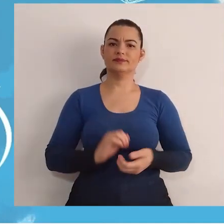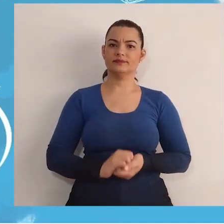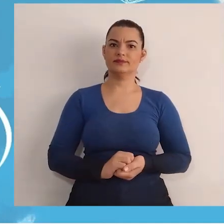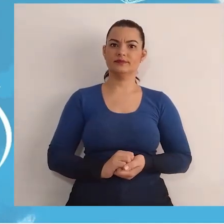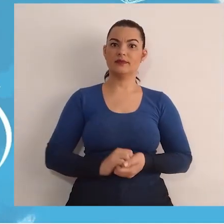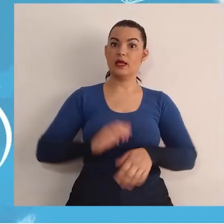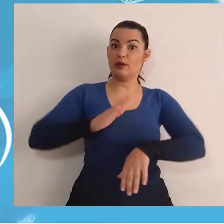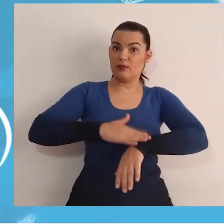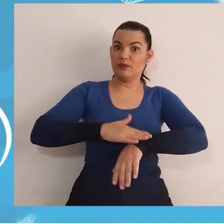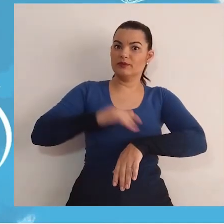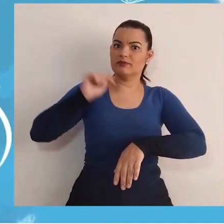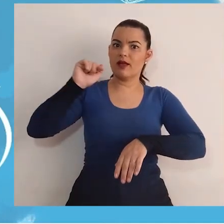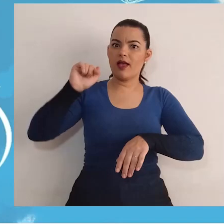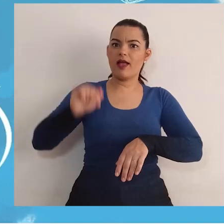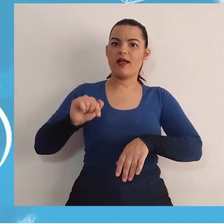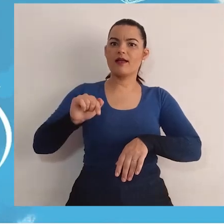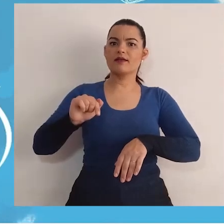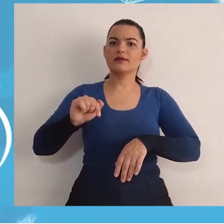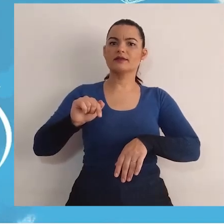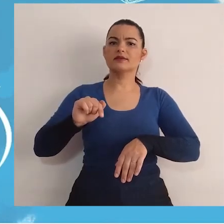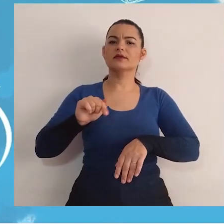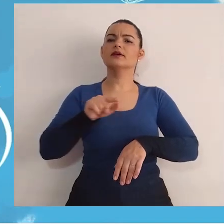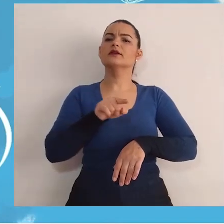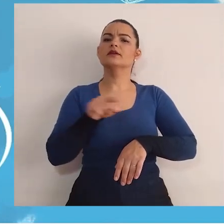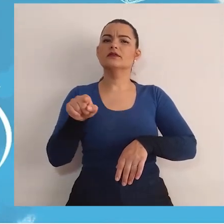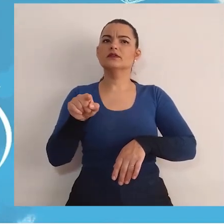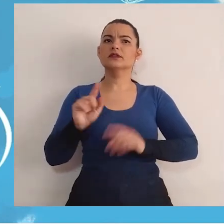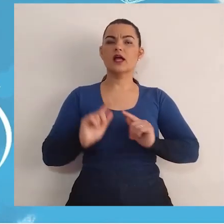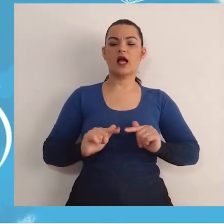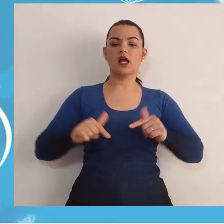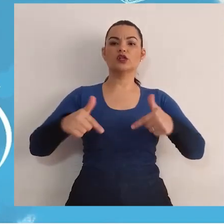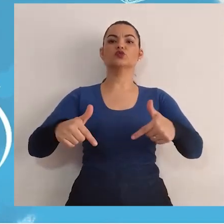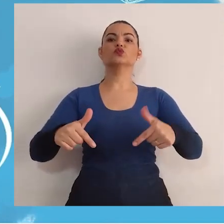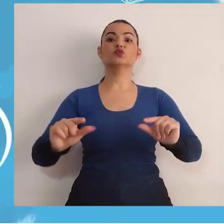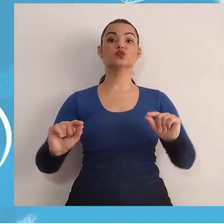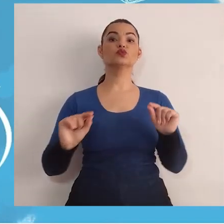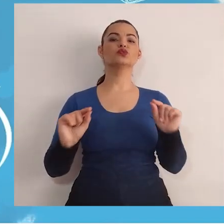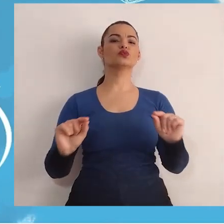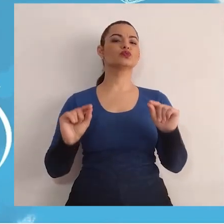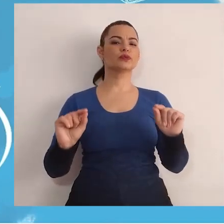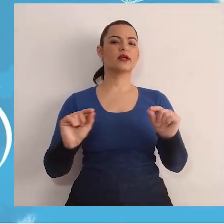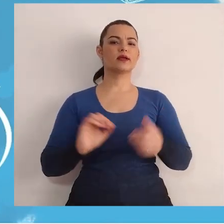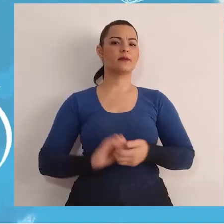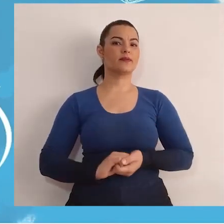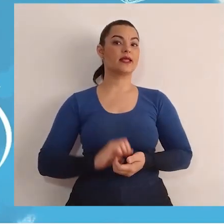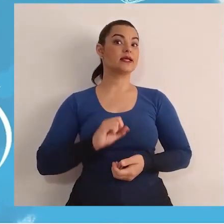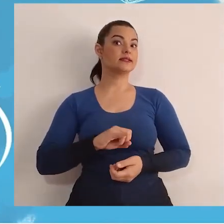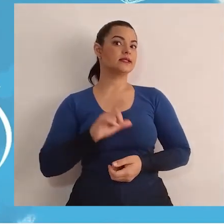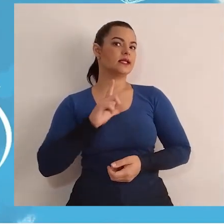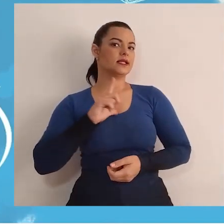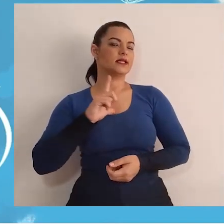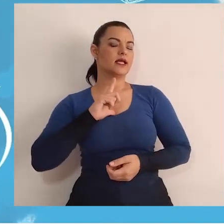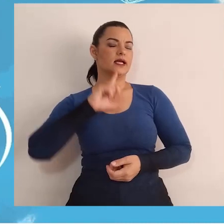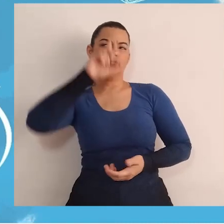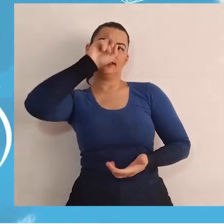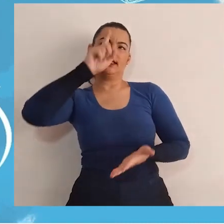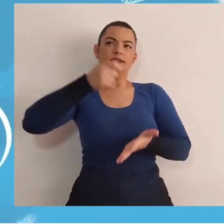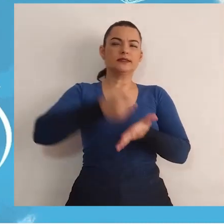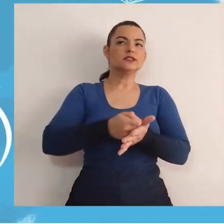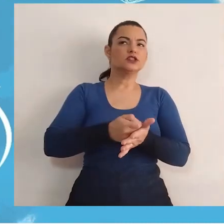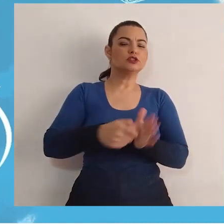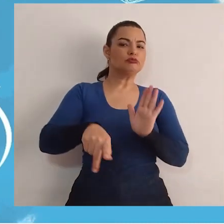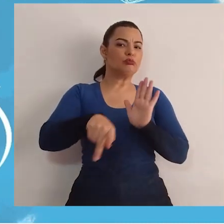você faria? Nesse momento, qual seria a sua atitude? Se você